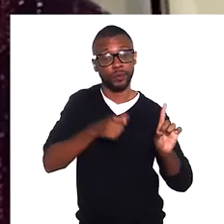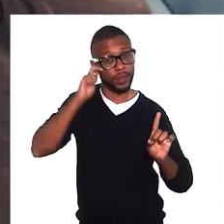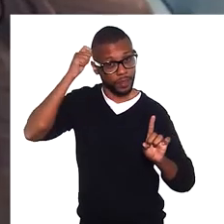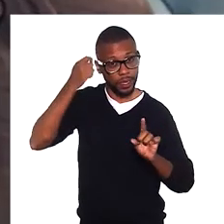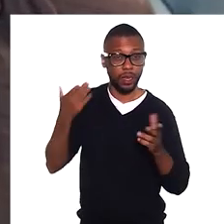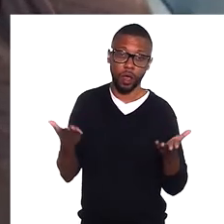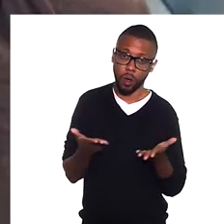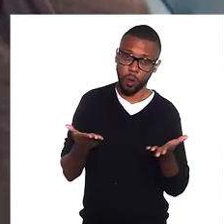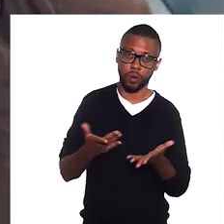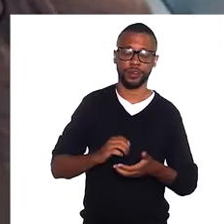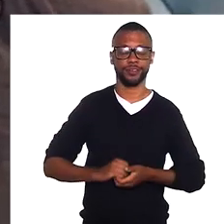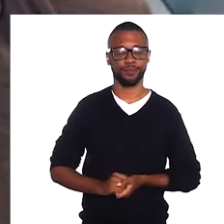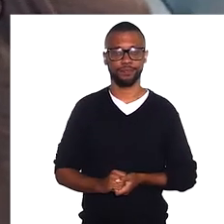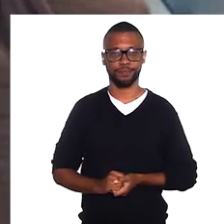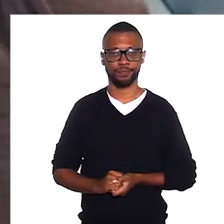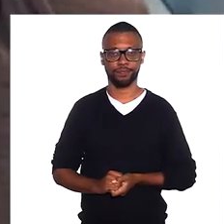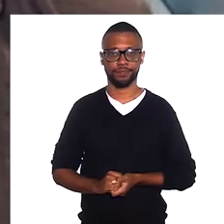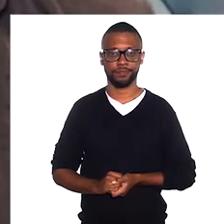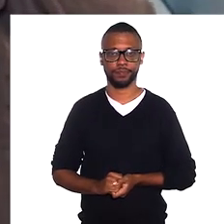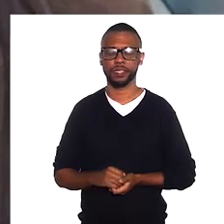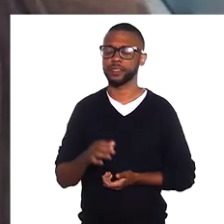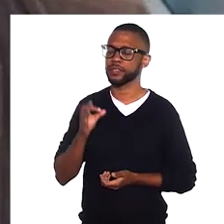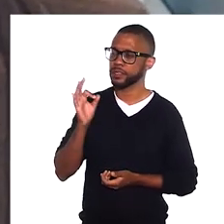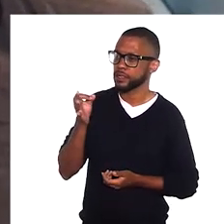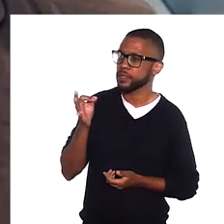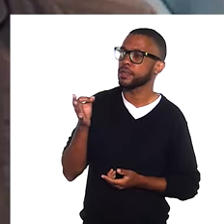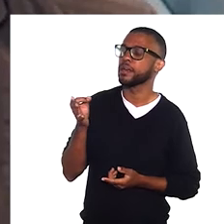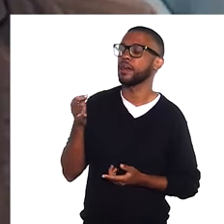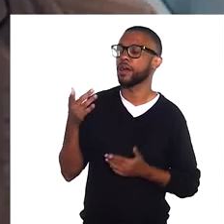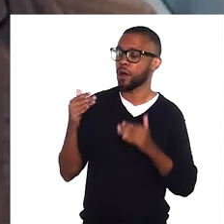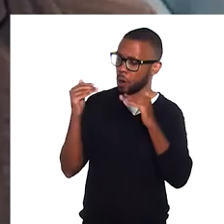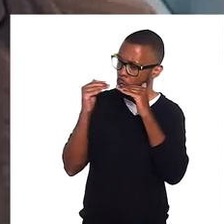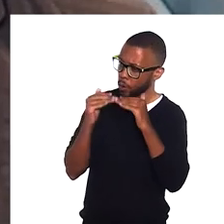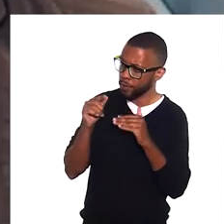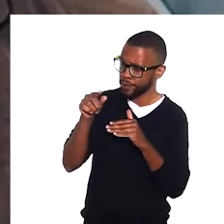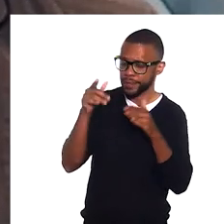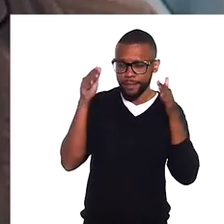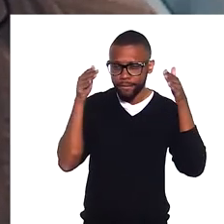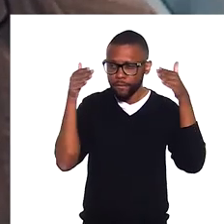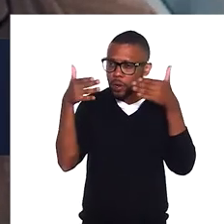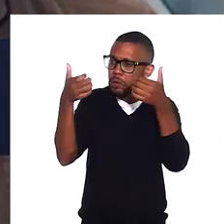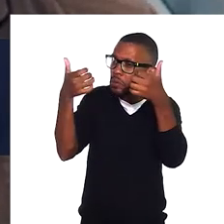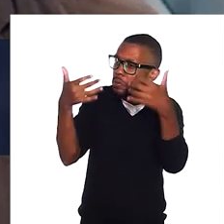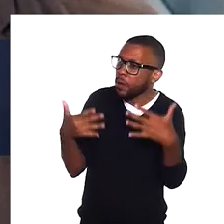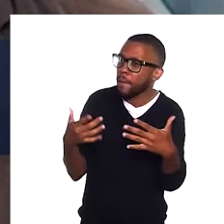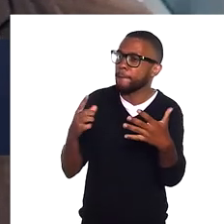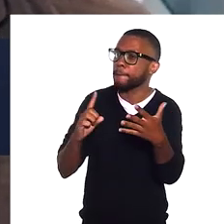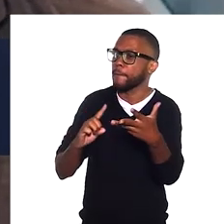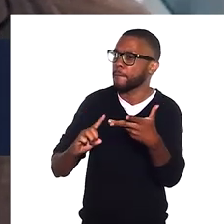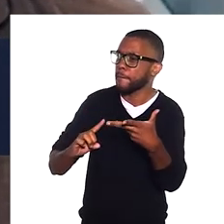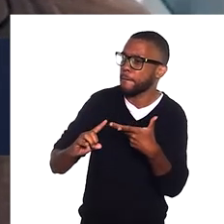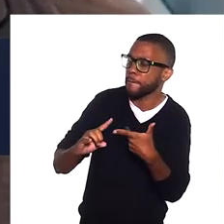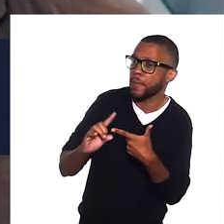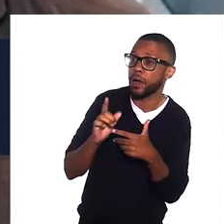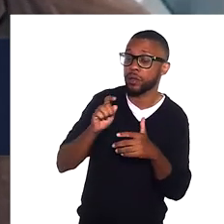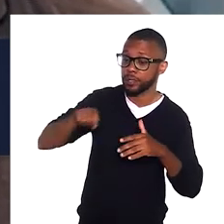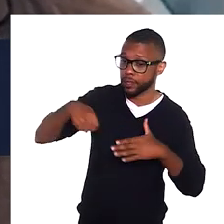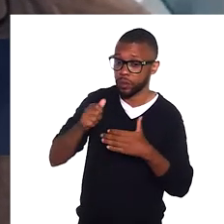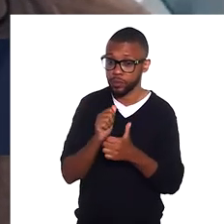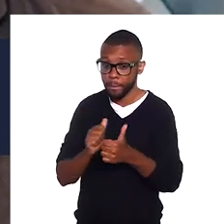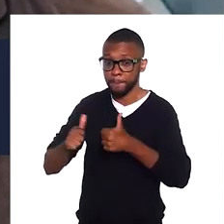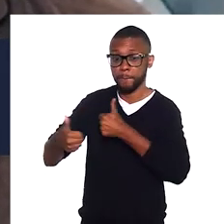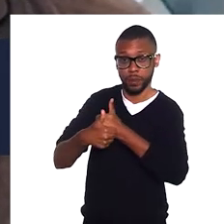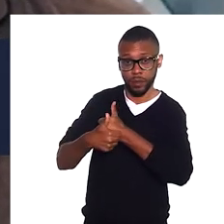hoje. E isso tem provocado... Evidentemente, você acho que focalizou muito bem essa história do